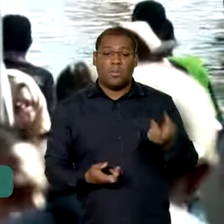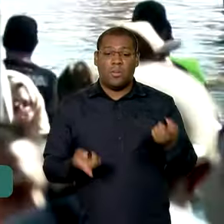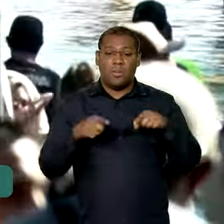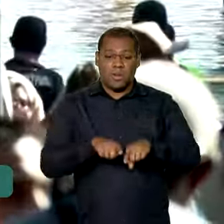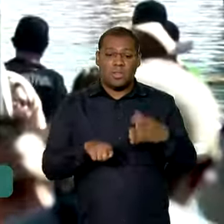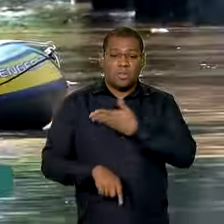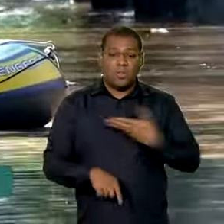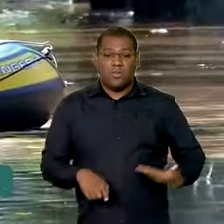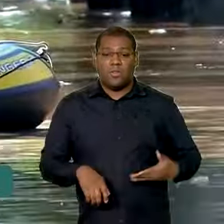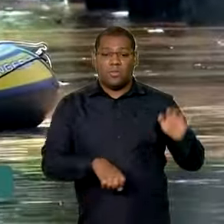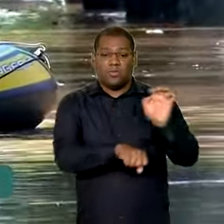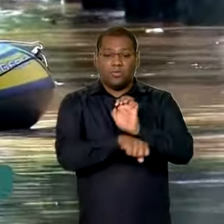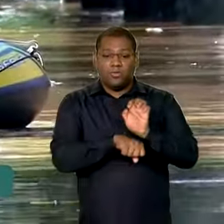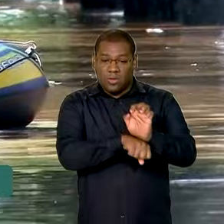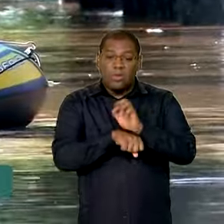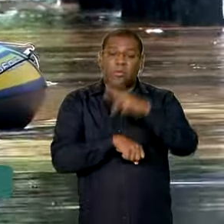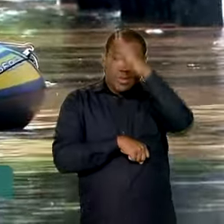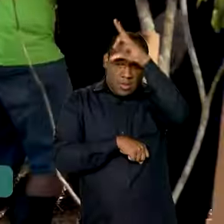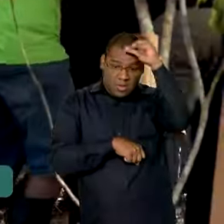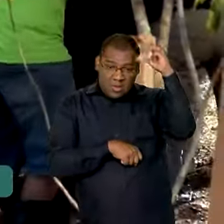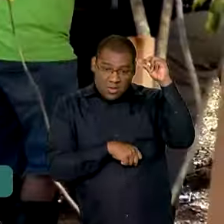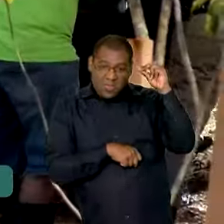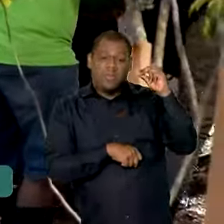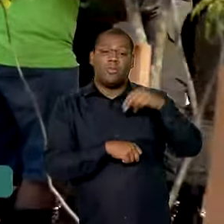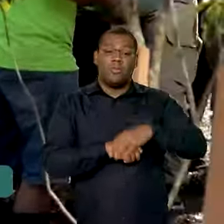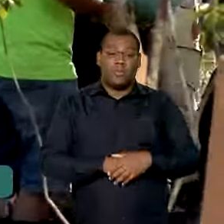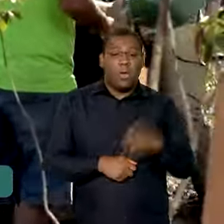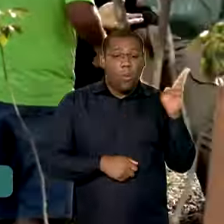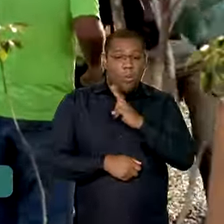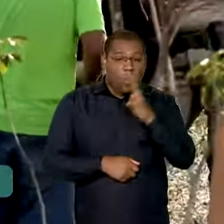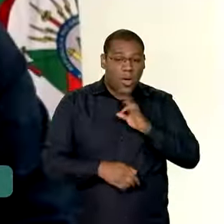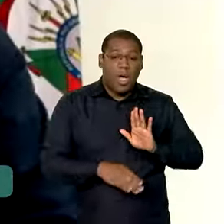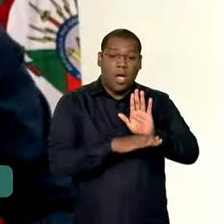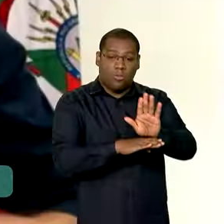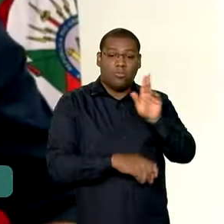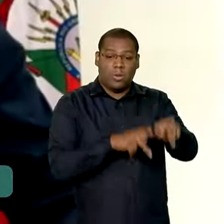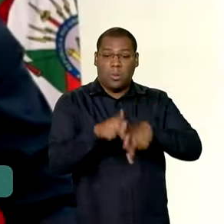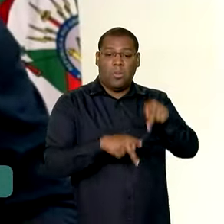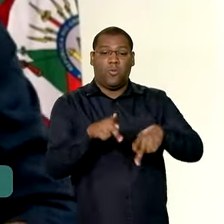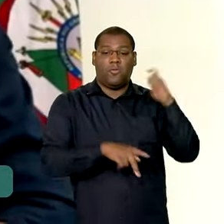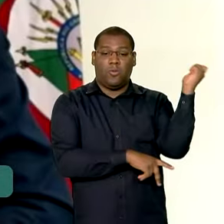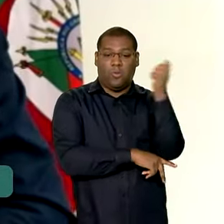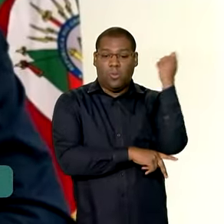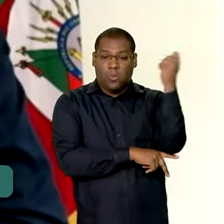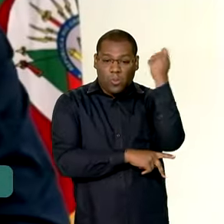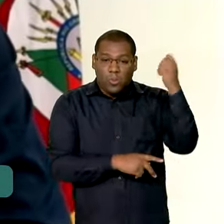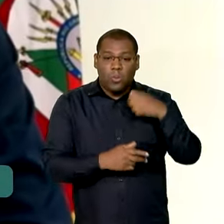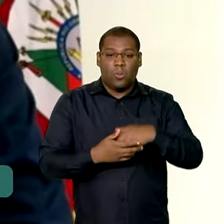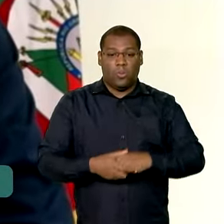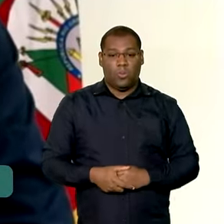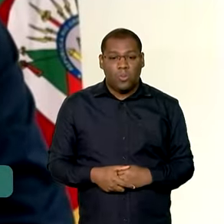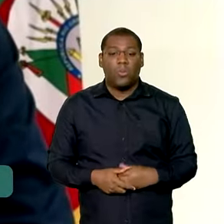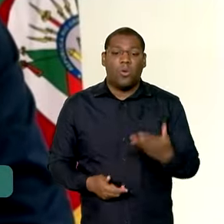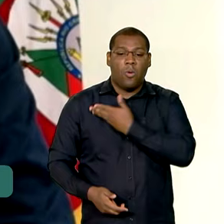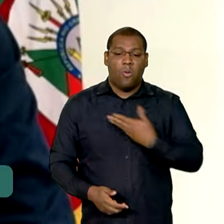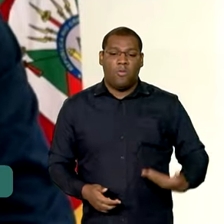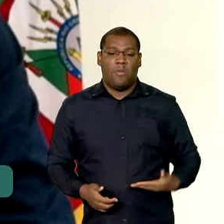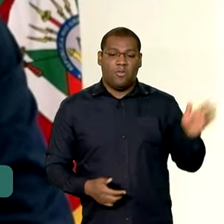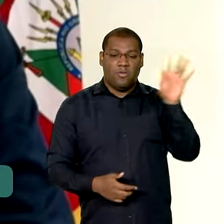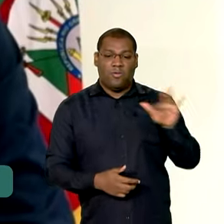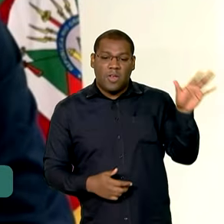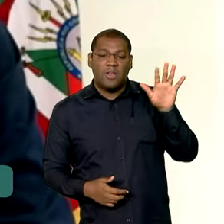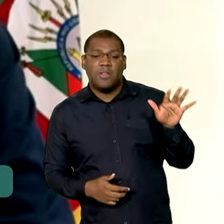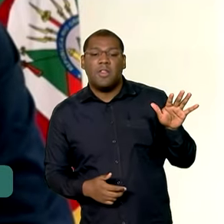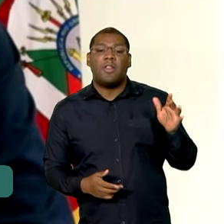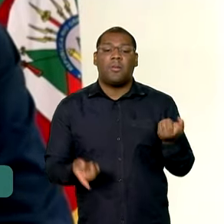governo estadual e as prefeituras para socorrer a população. Essa rede também composta pelo governo federal, com